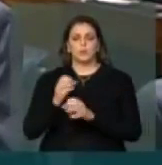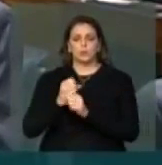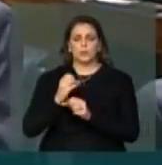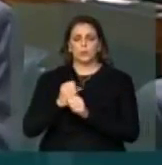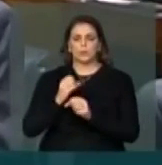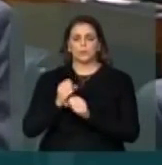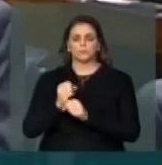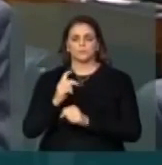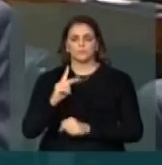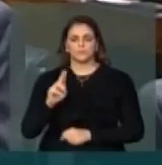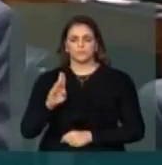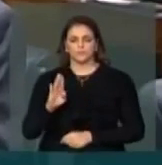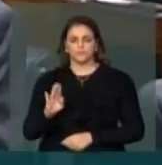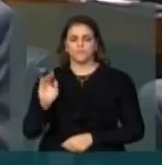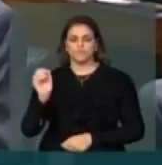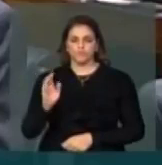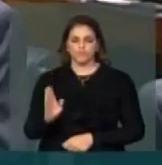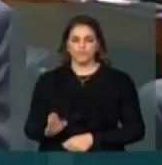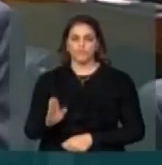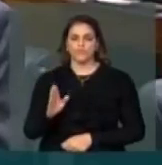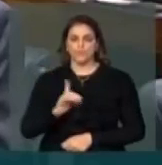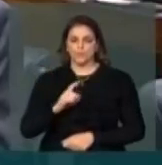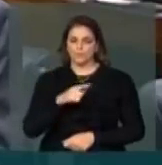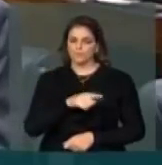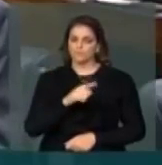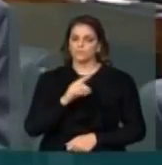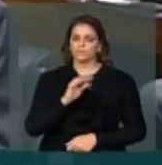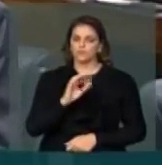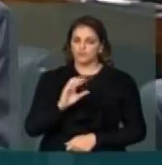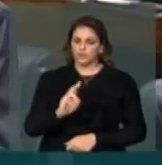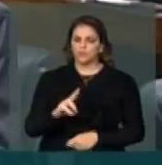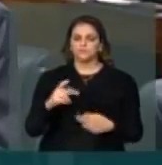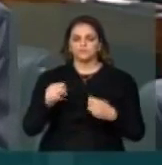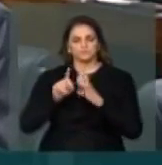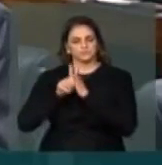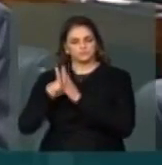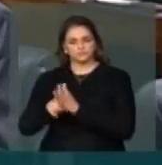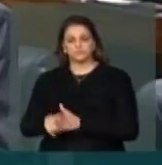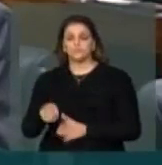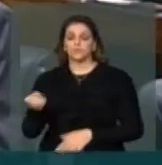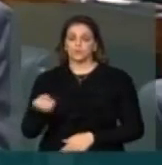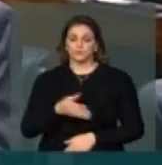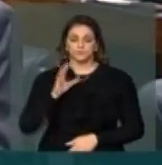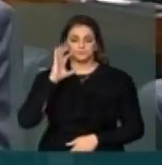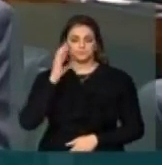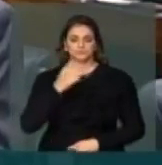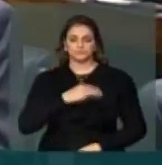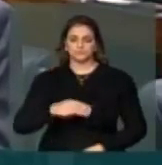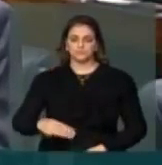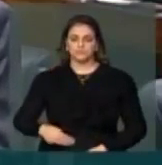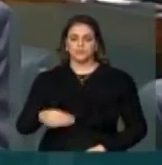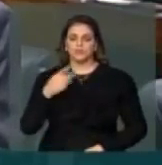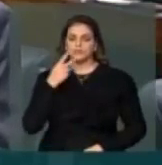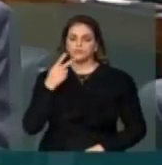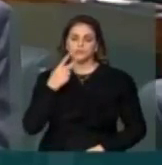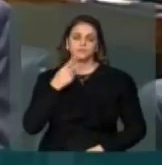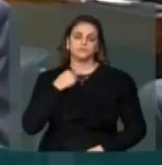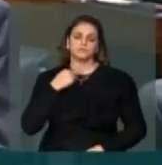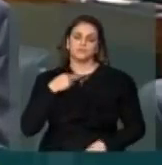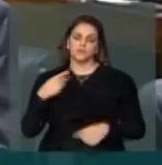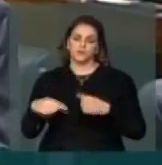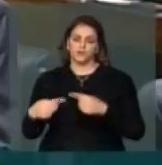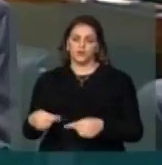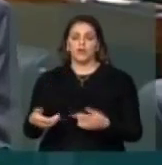Itapu Binacional por aquela corte de contas. Em nova decisão do ministro Raimundo Carreiro, negando a protelação do feito,